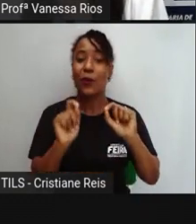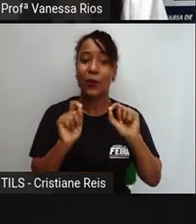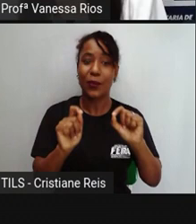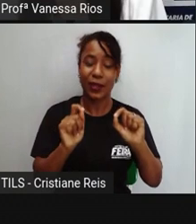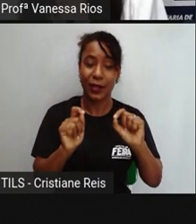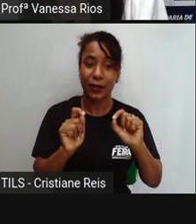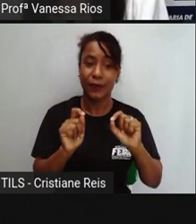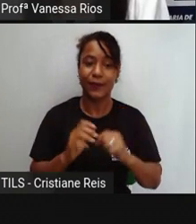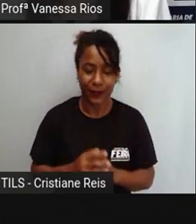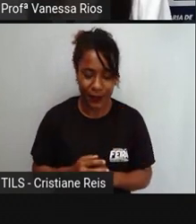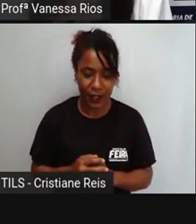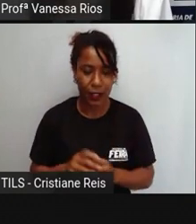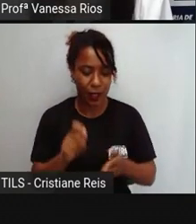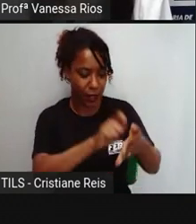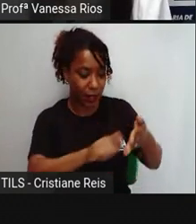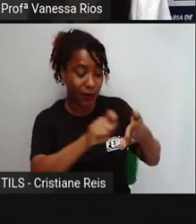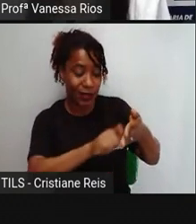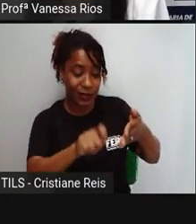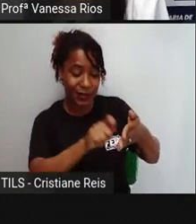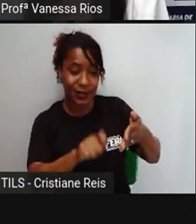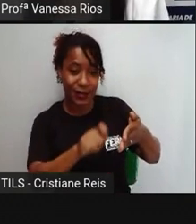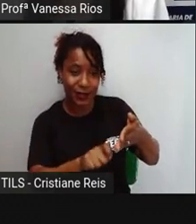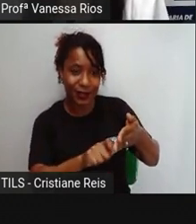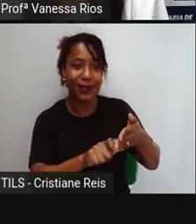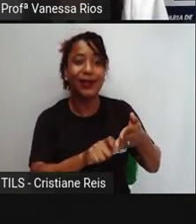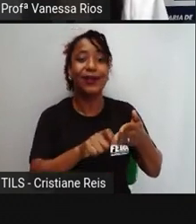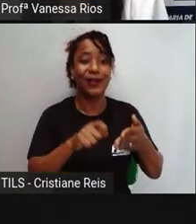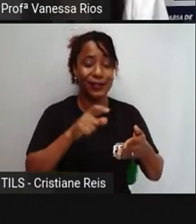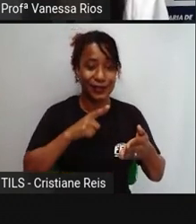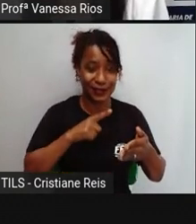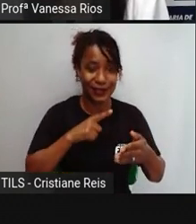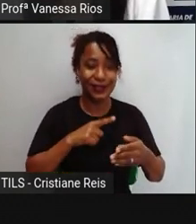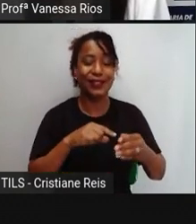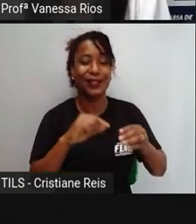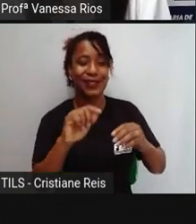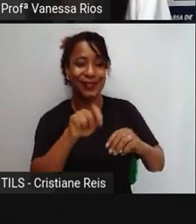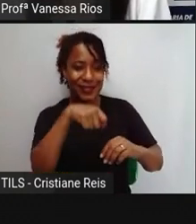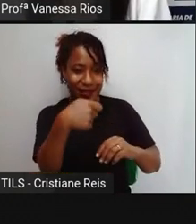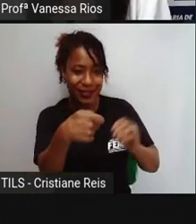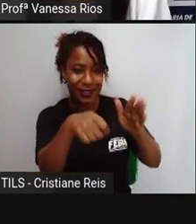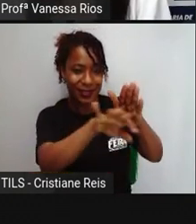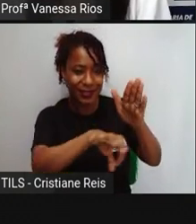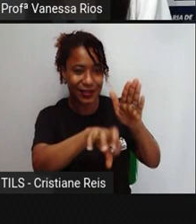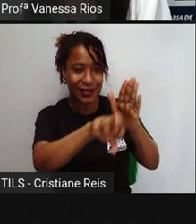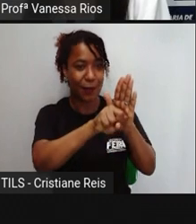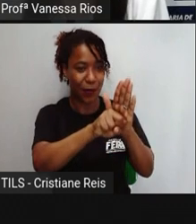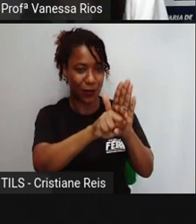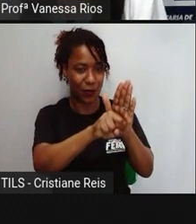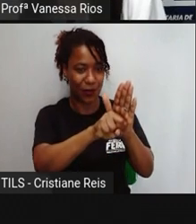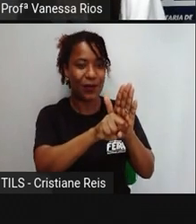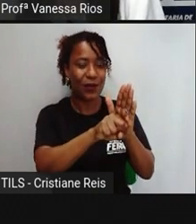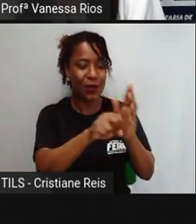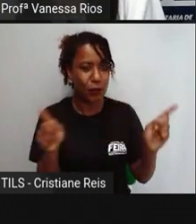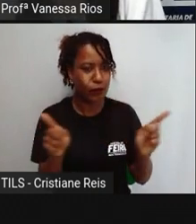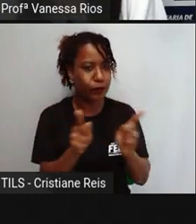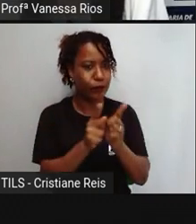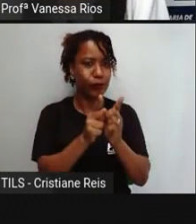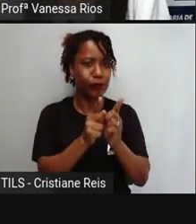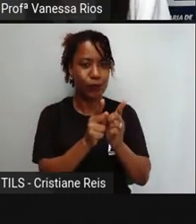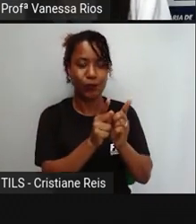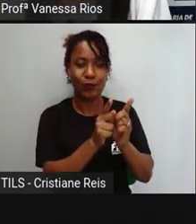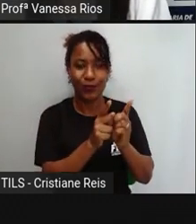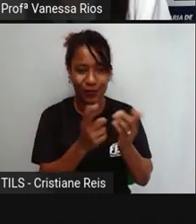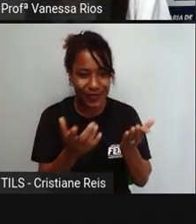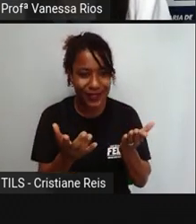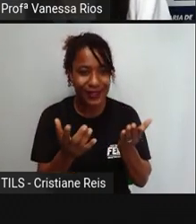Escrita codificada ou cifrada por meio de abreviaturas ou sinais convencionais. Então, está relacionada aí